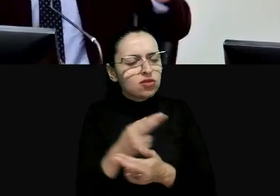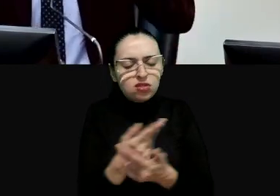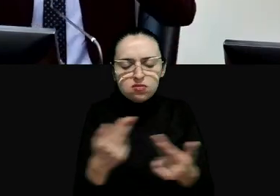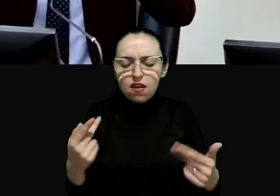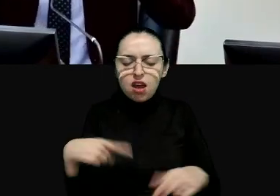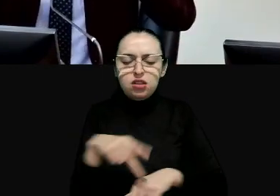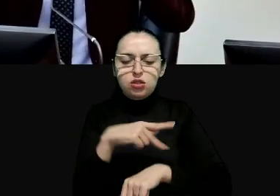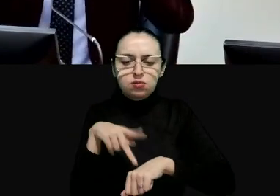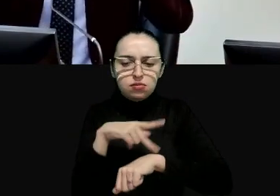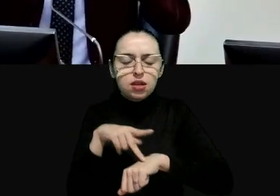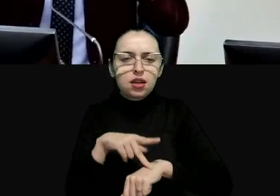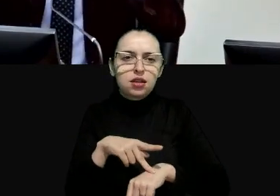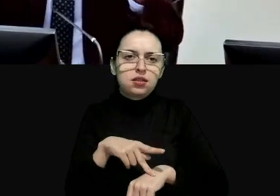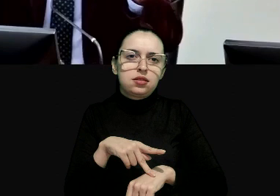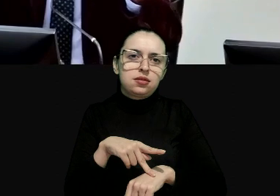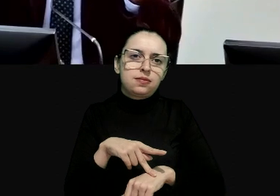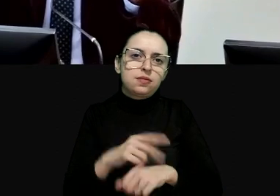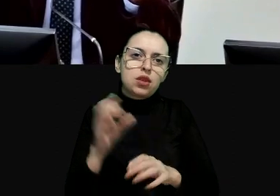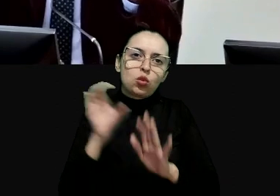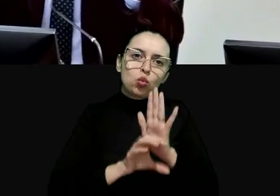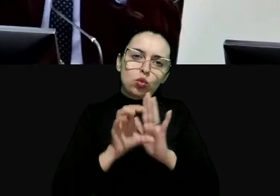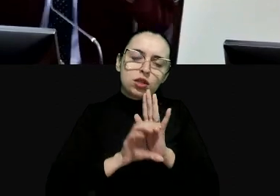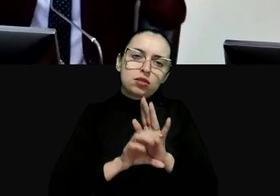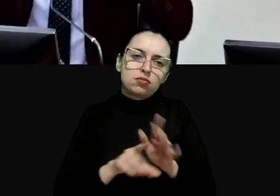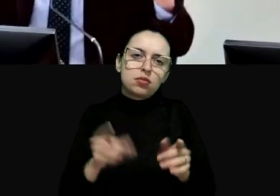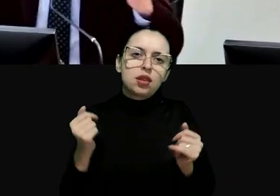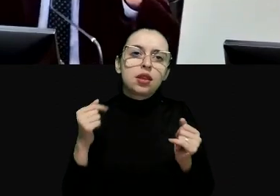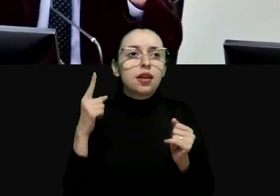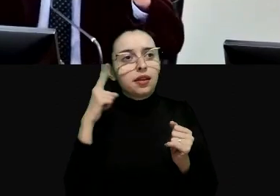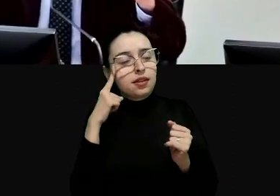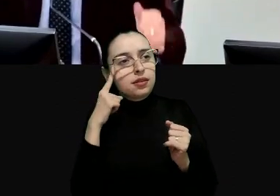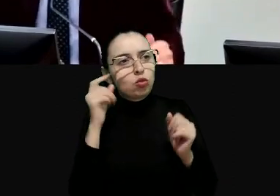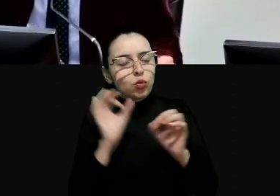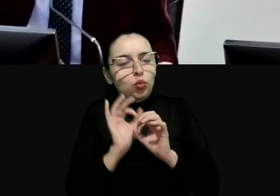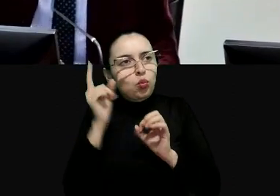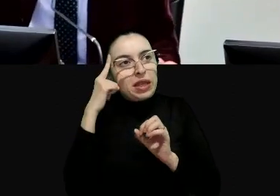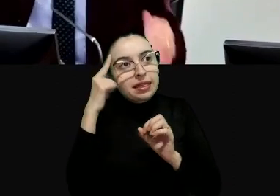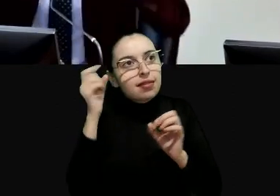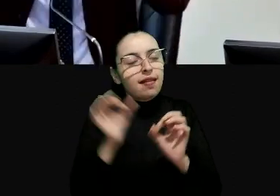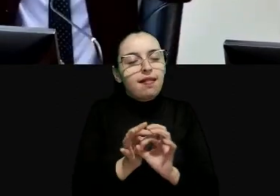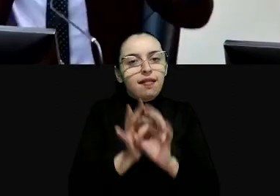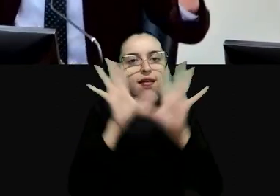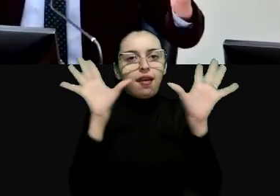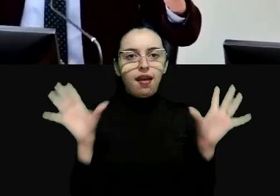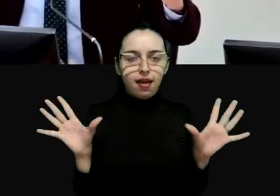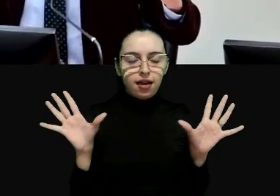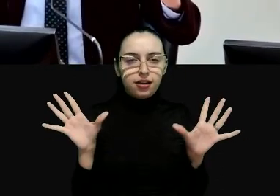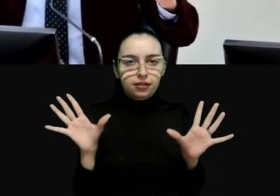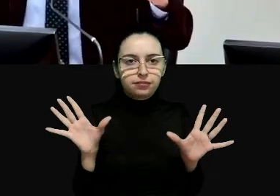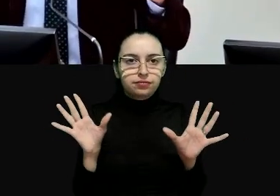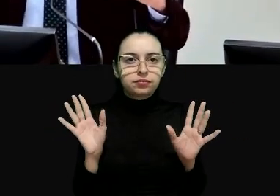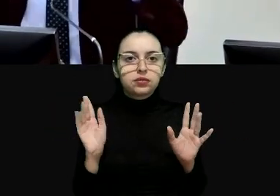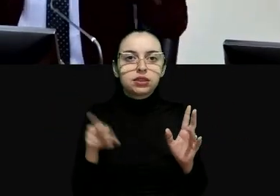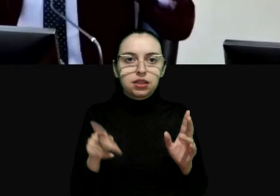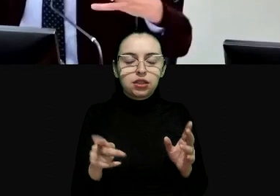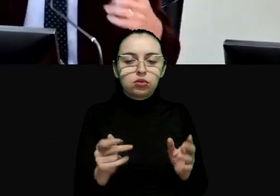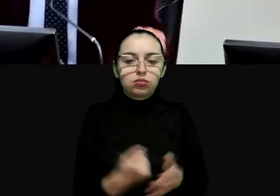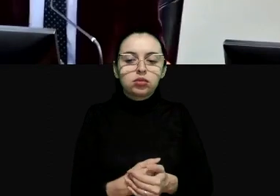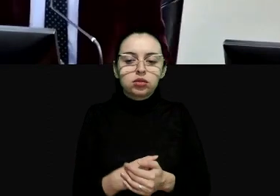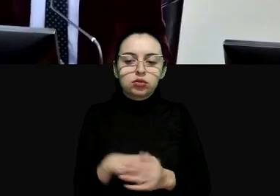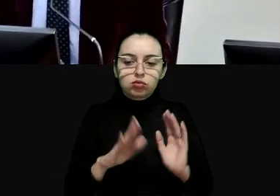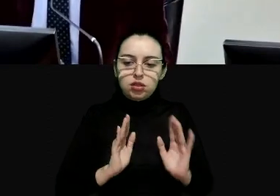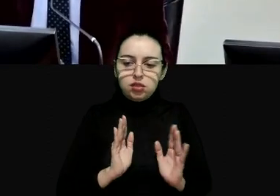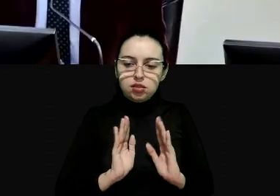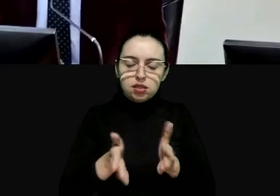que na Constitução vemos uma ideia do país claro é uma ideia vaga mas mas dá